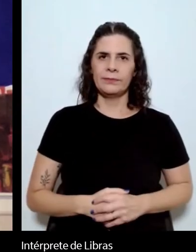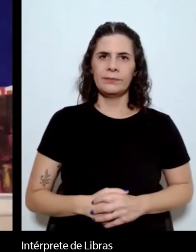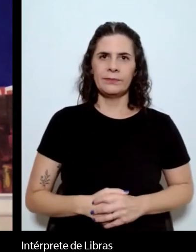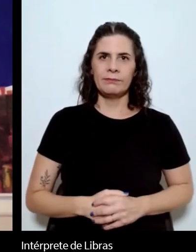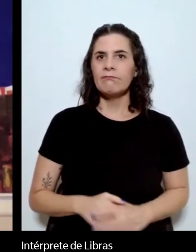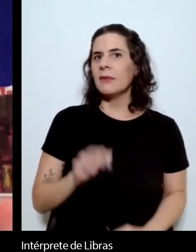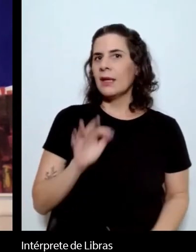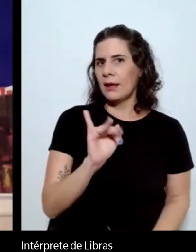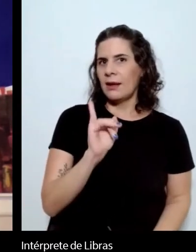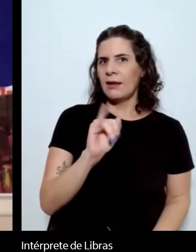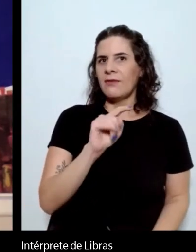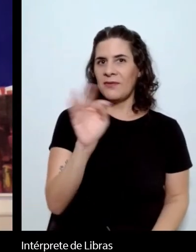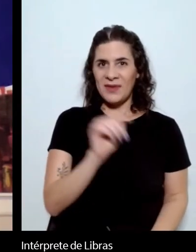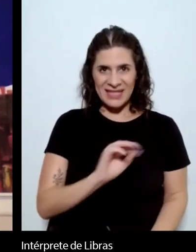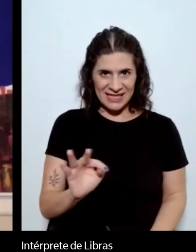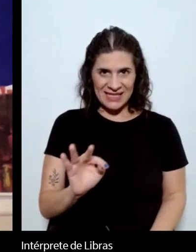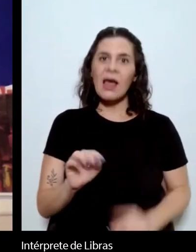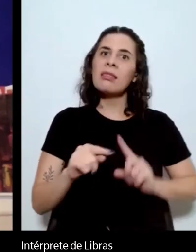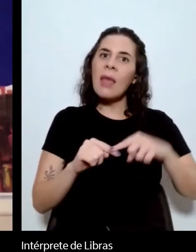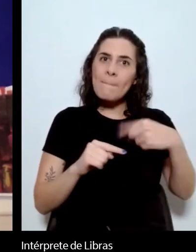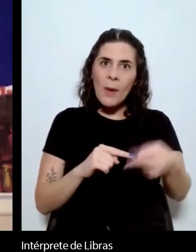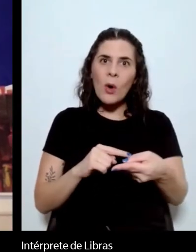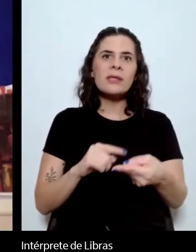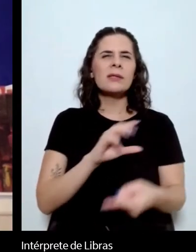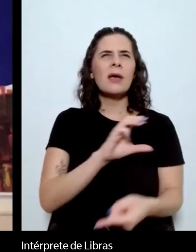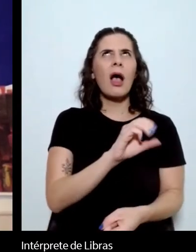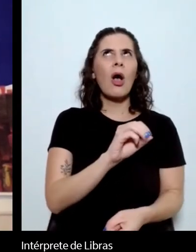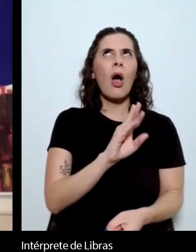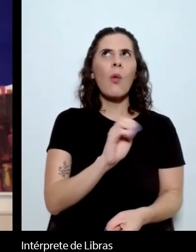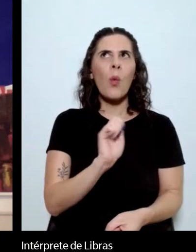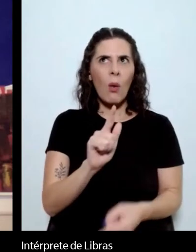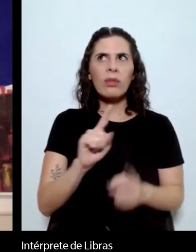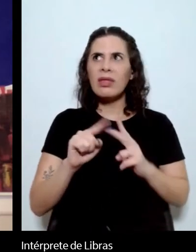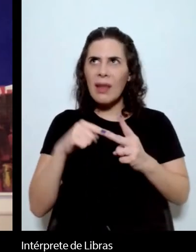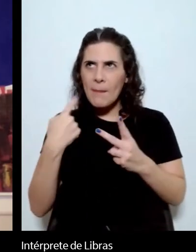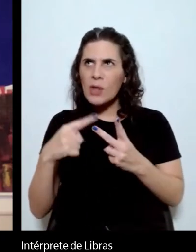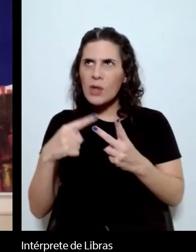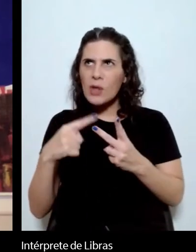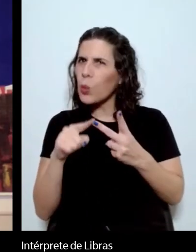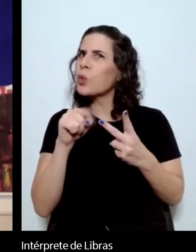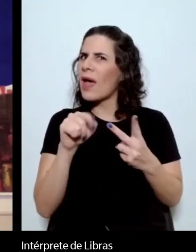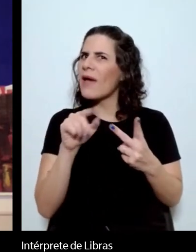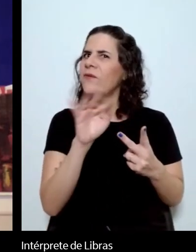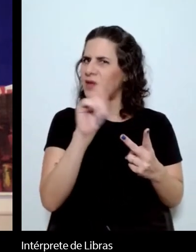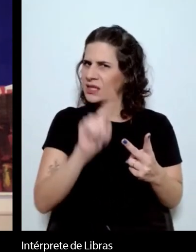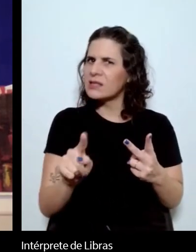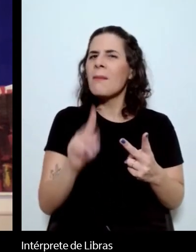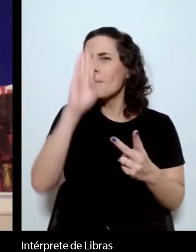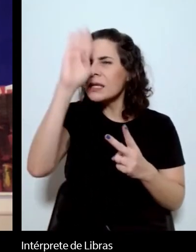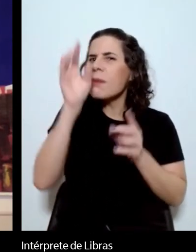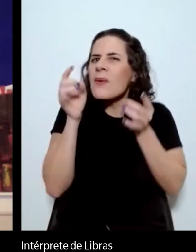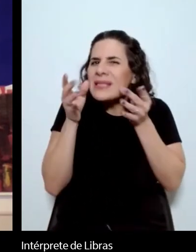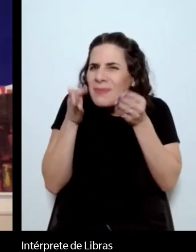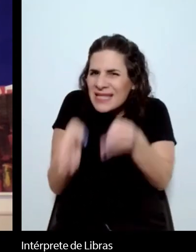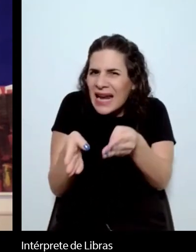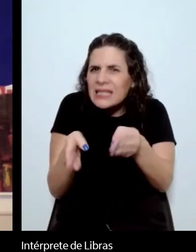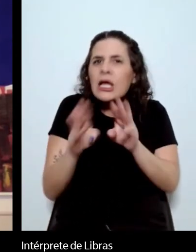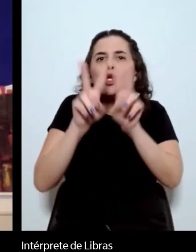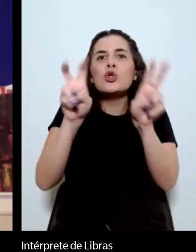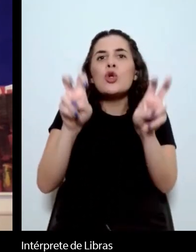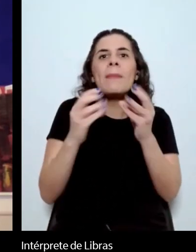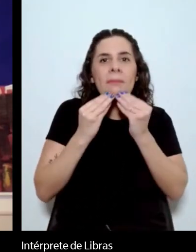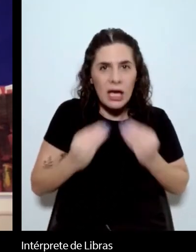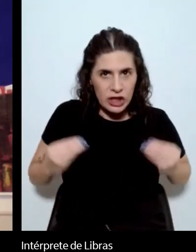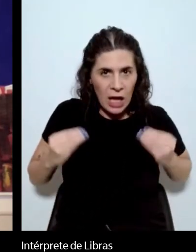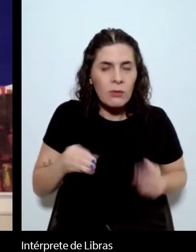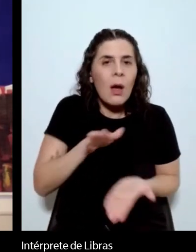que realmente depois de Helen Caldwell, eu diria que o maior especialista aqui em Machado de Assis, publicou também um livro